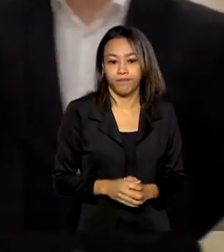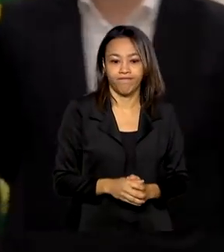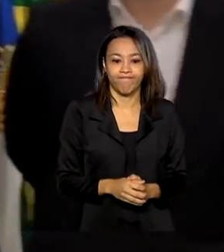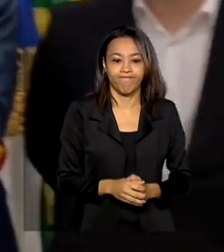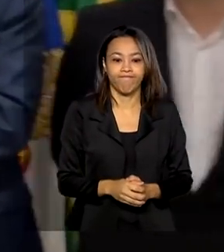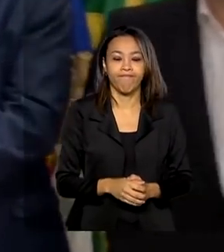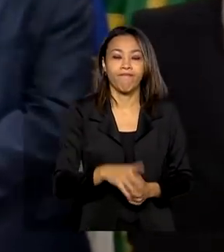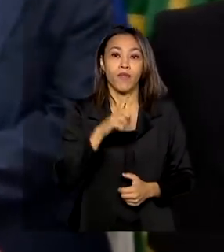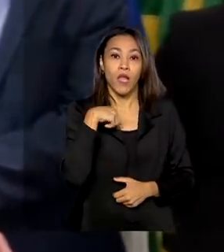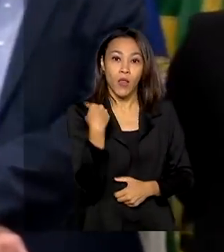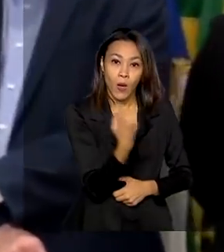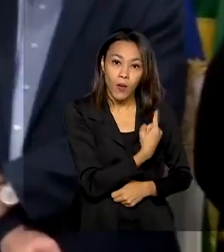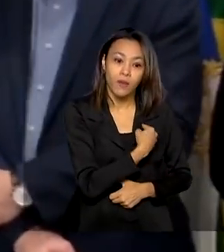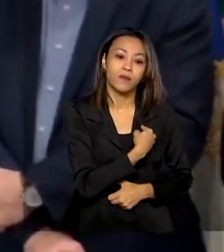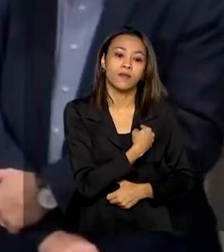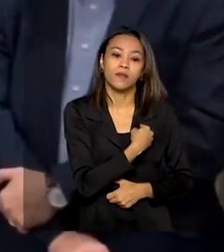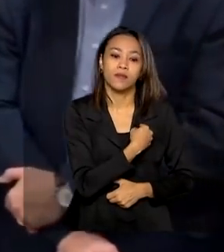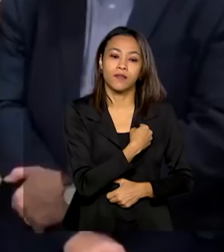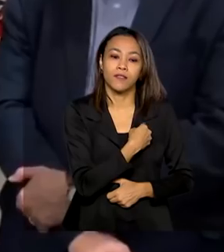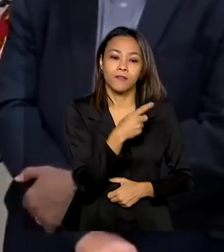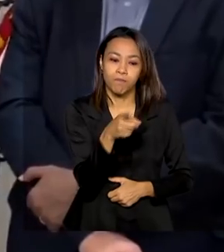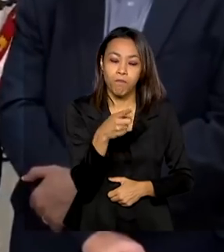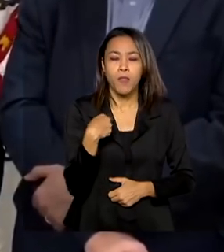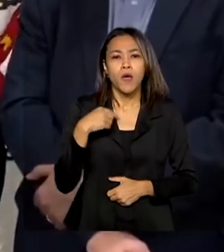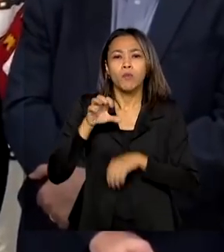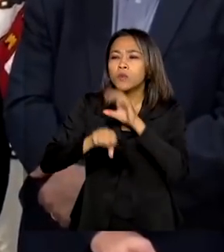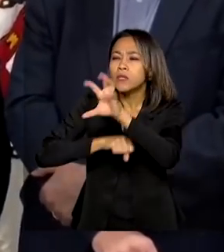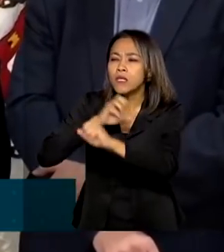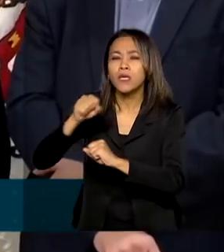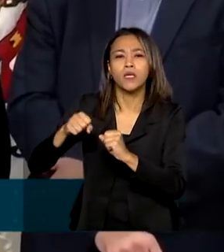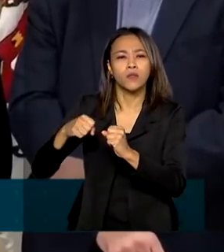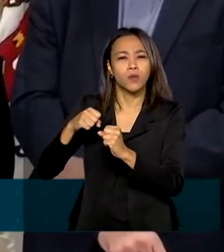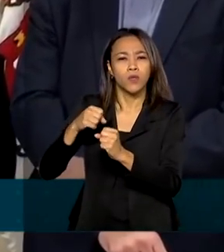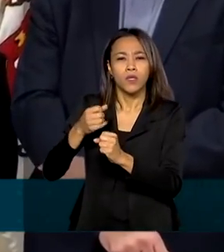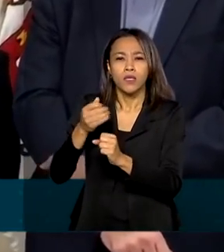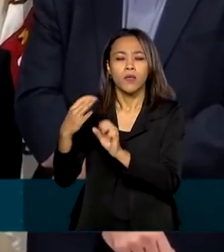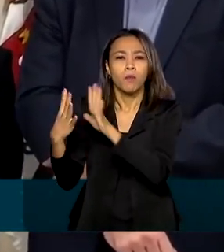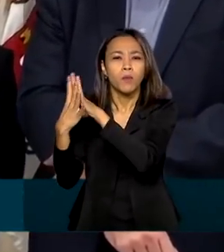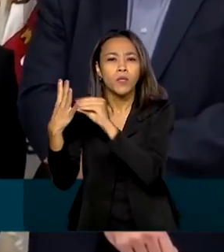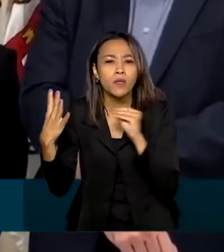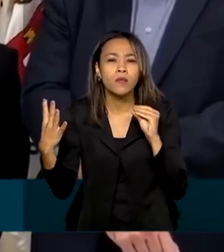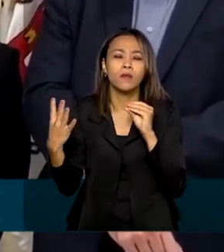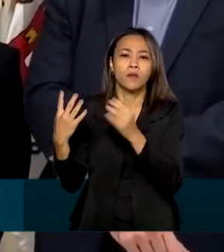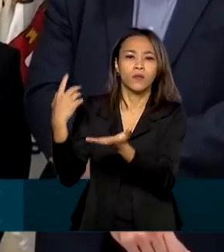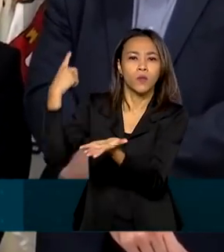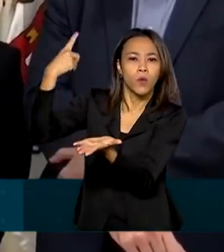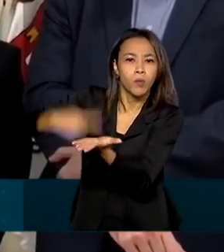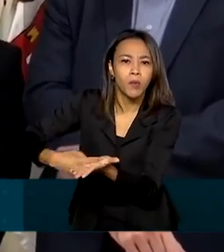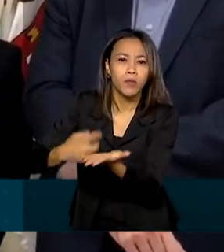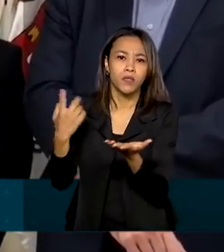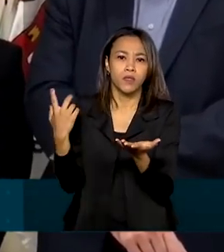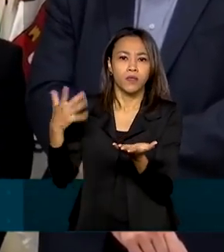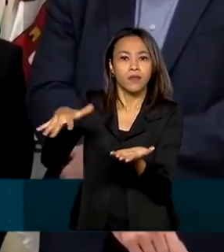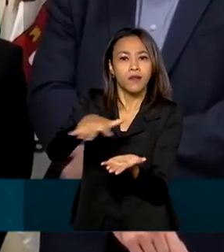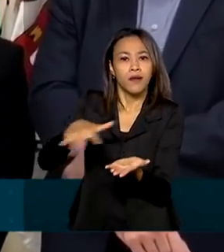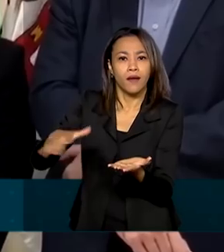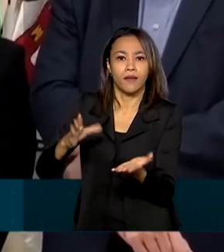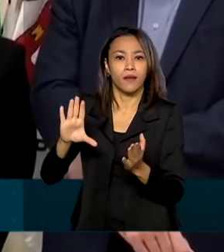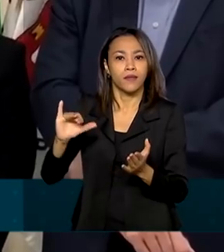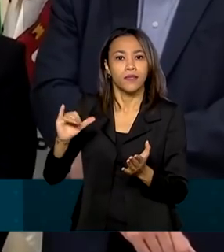Estamos buscando aqui protocolos, acordos da ciência e tecnologia,